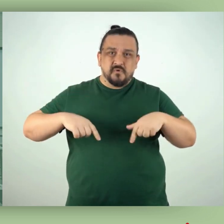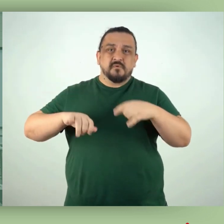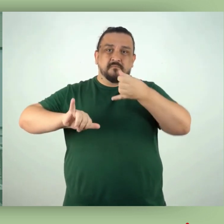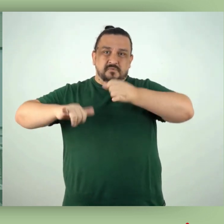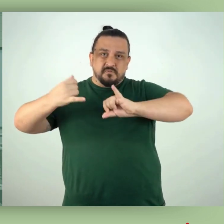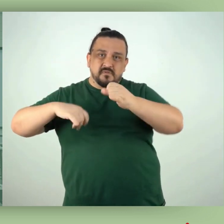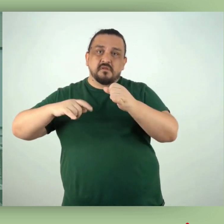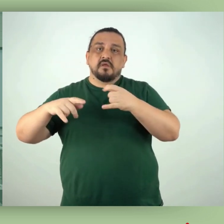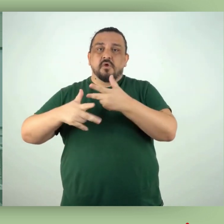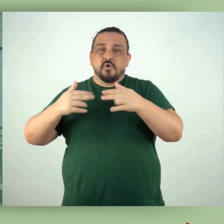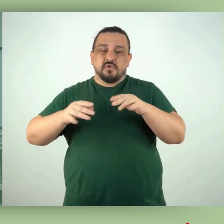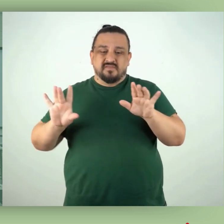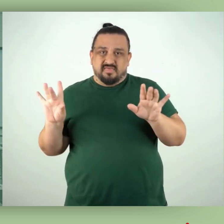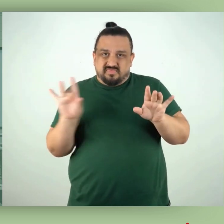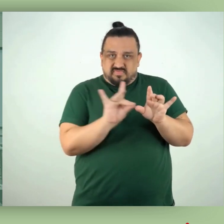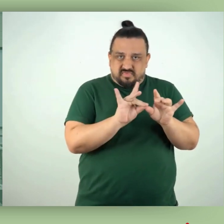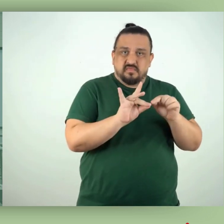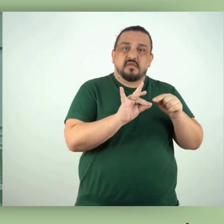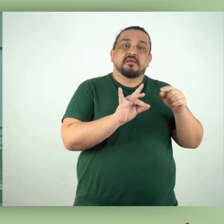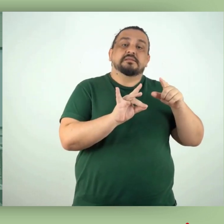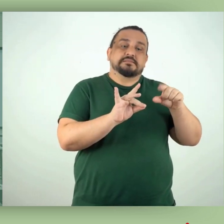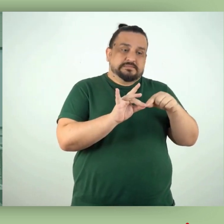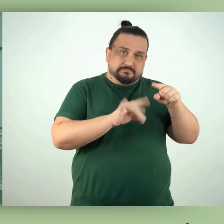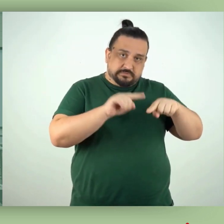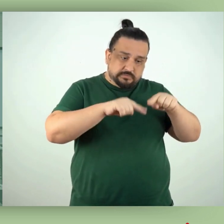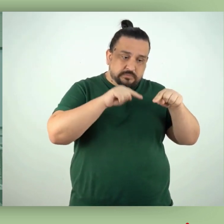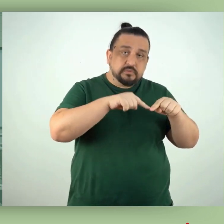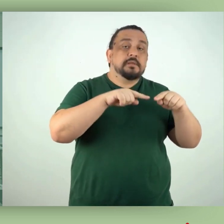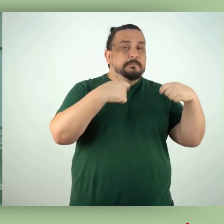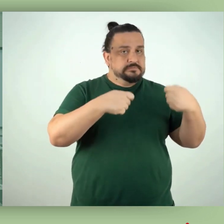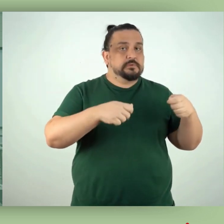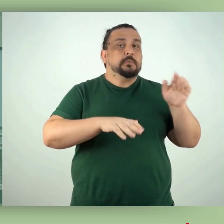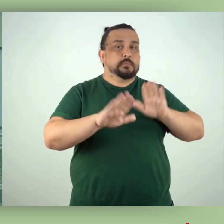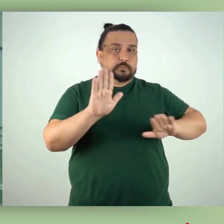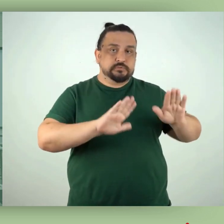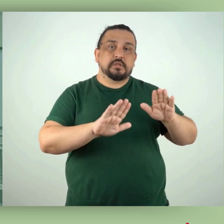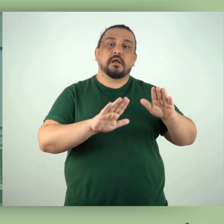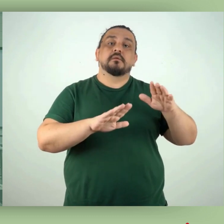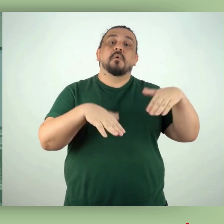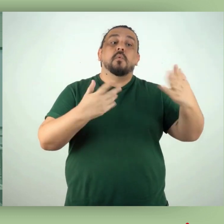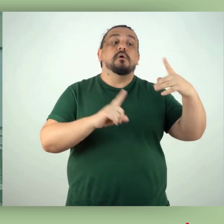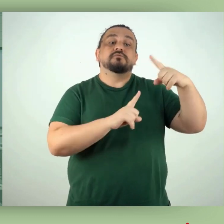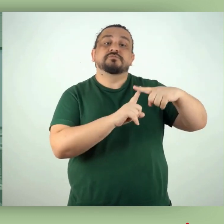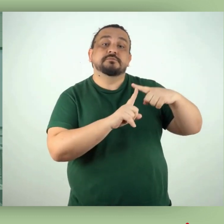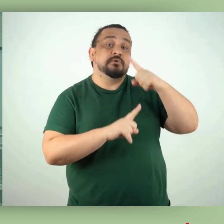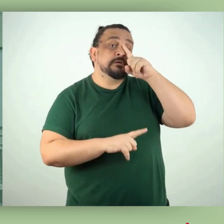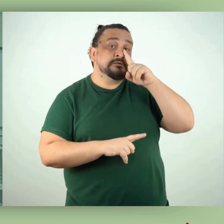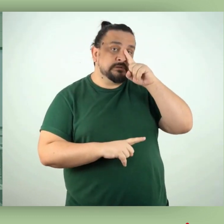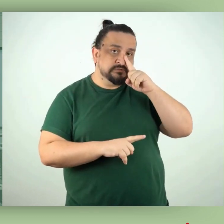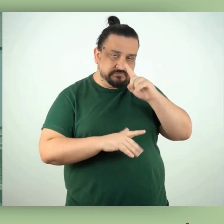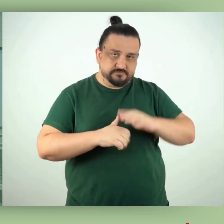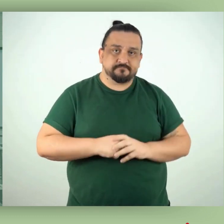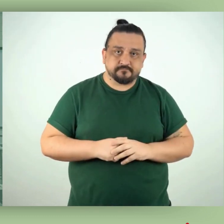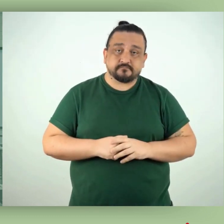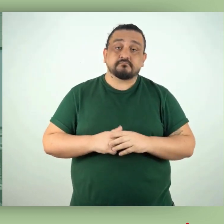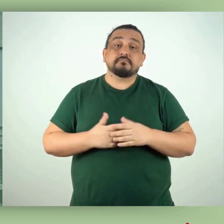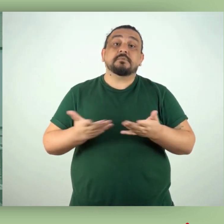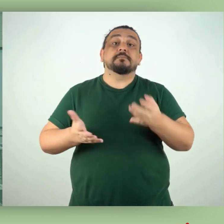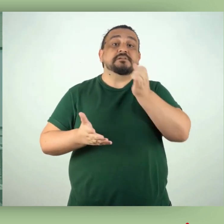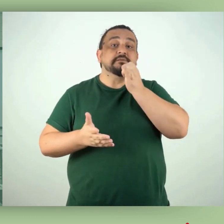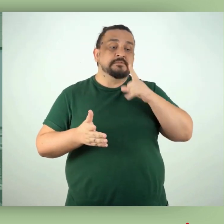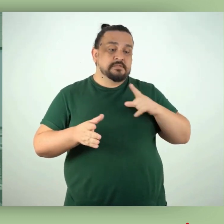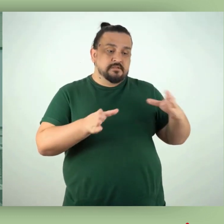agentes biológicos, químicos e substâncias radioativas, devem ter seu manejo de acordo com cada classe de risco